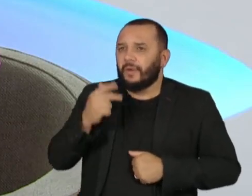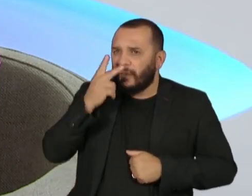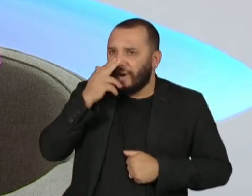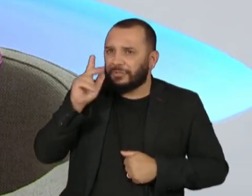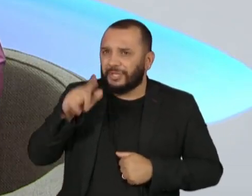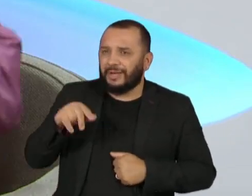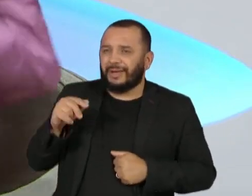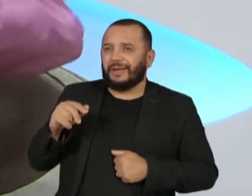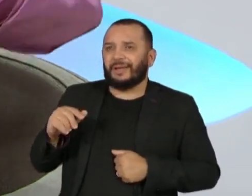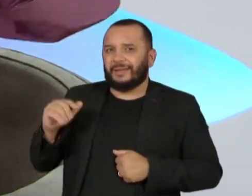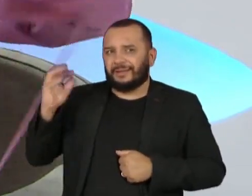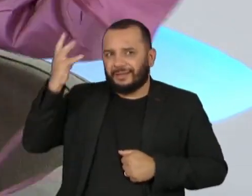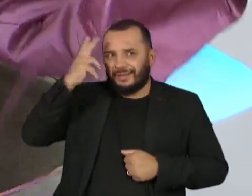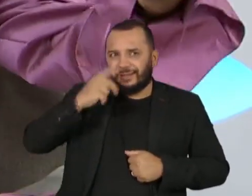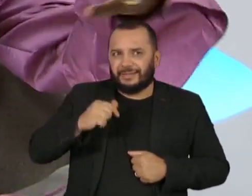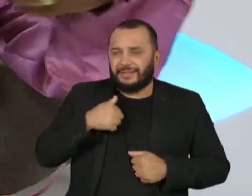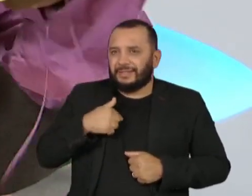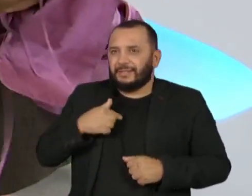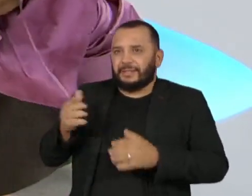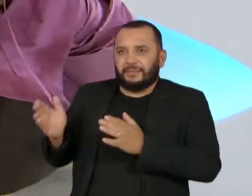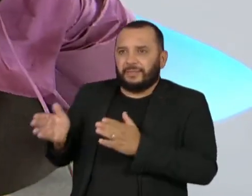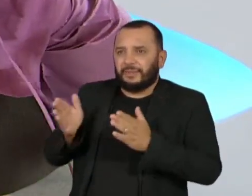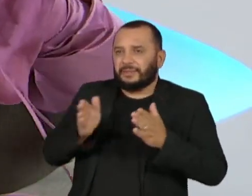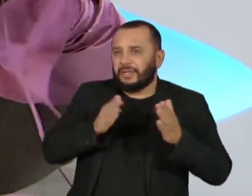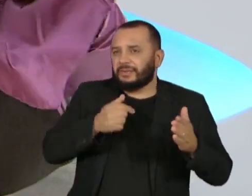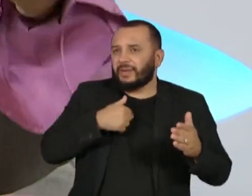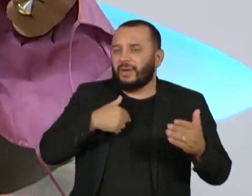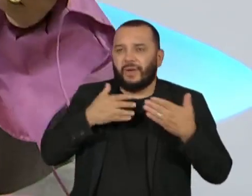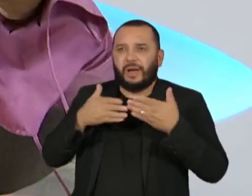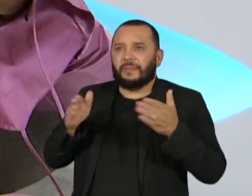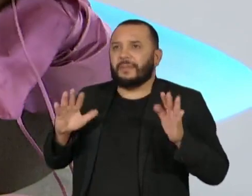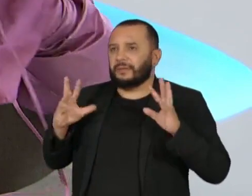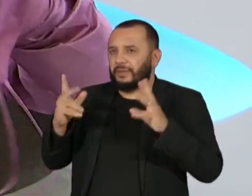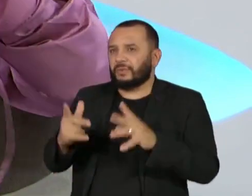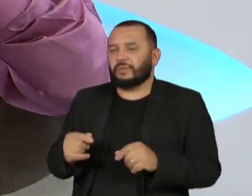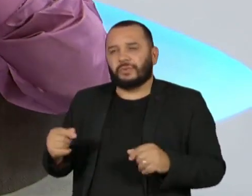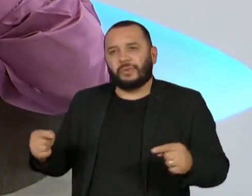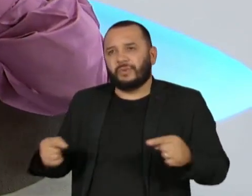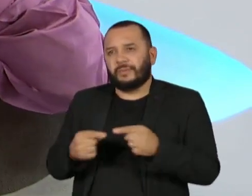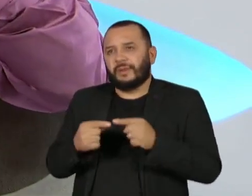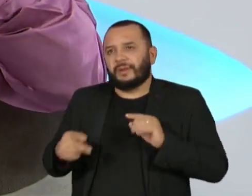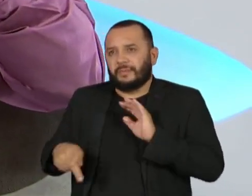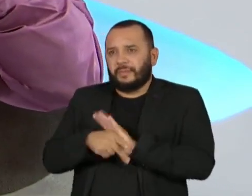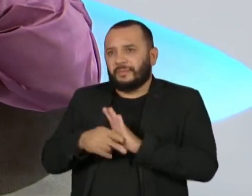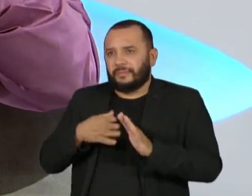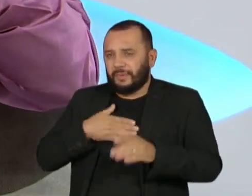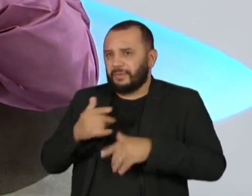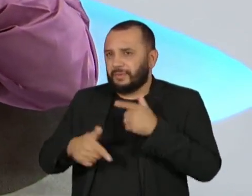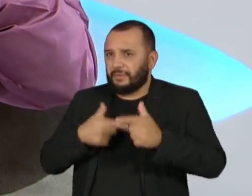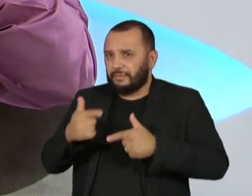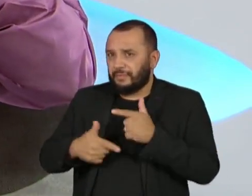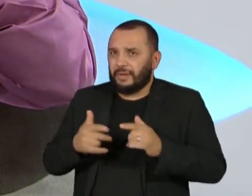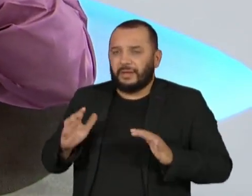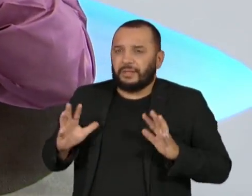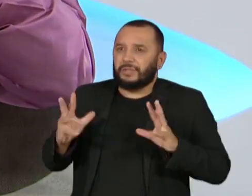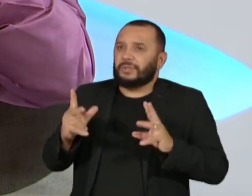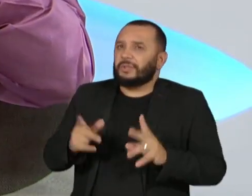lindo esse processo de poder estar aberta a tudo. Acho que tudo conversa com o meu trabalho e tudo tem sido um lugar muito